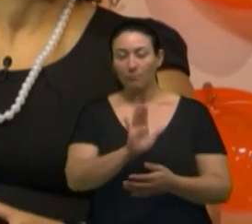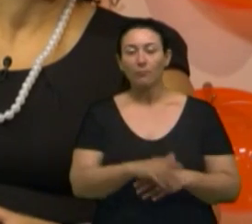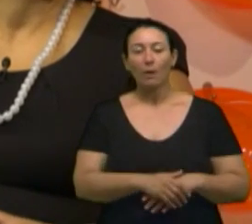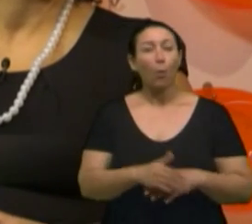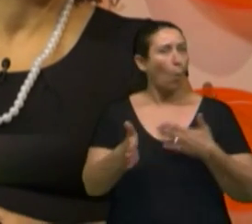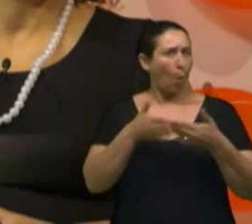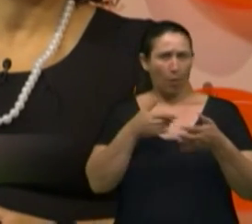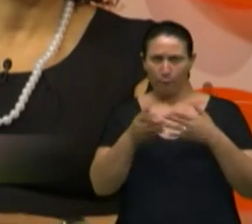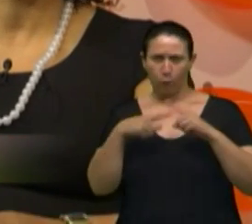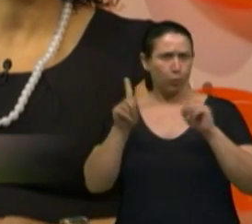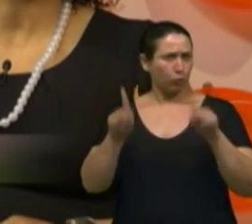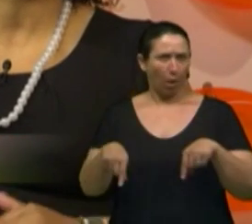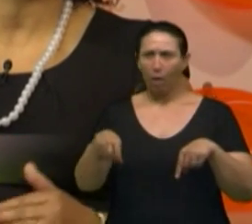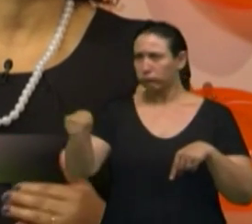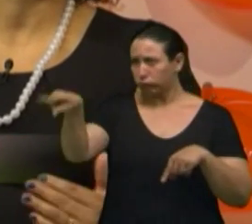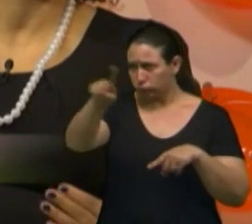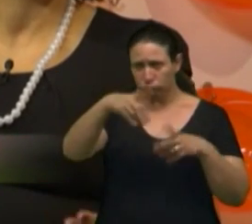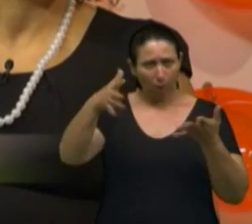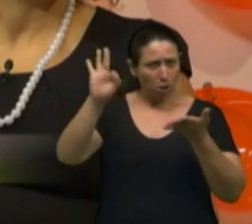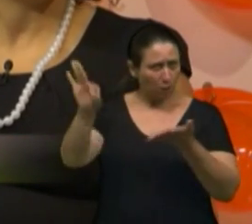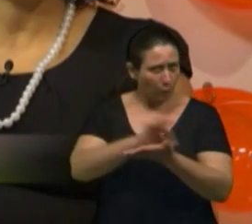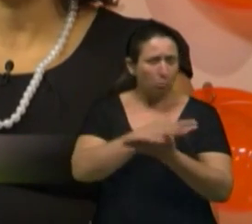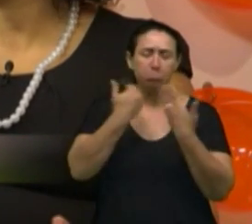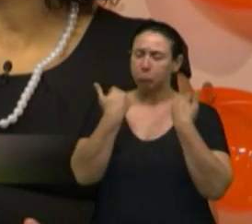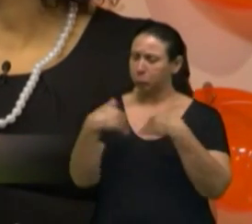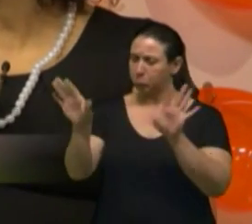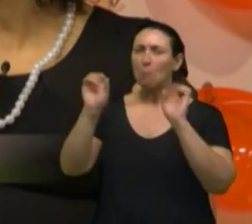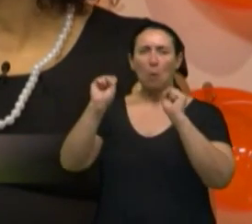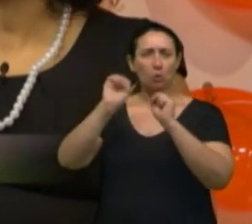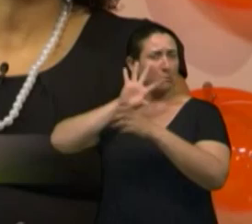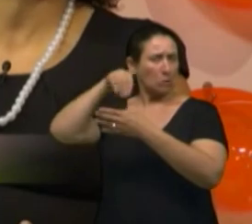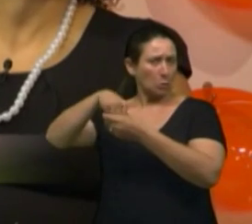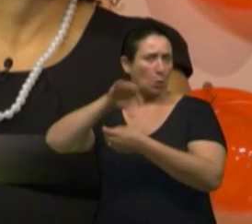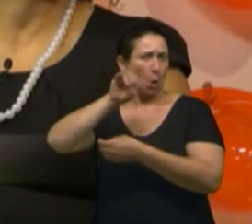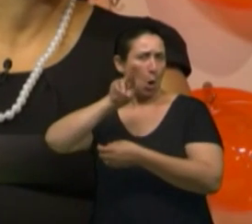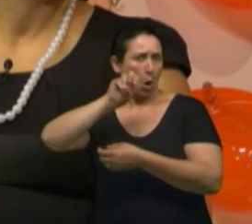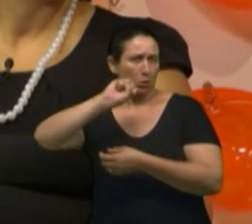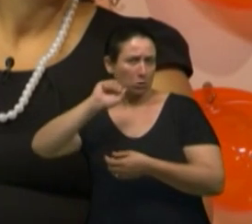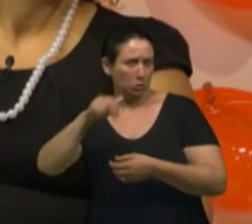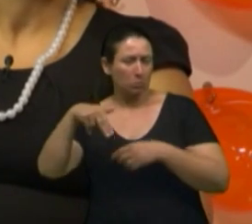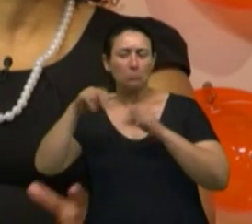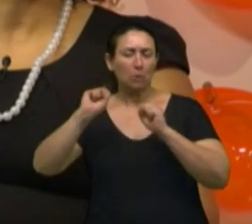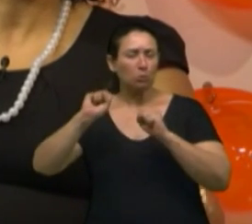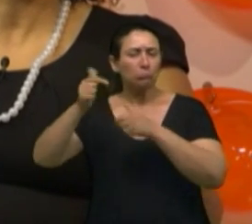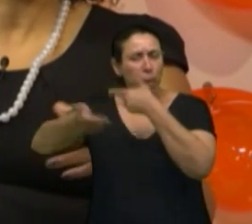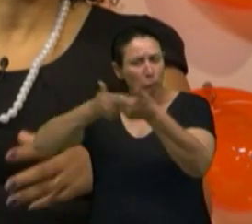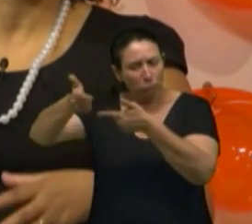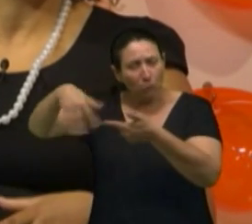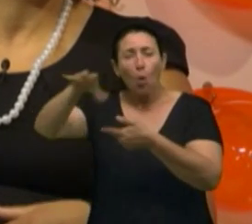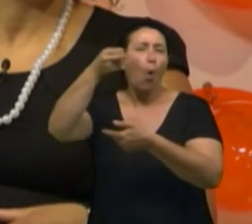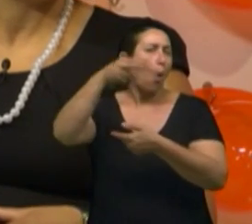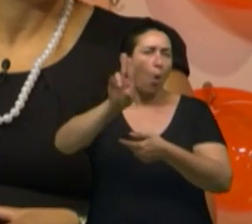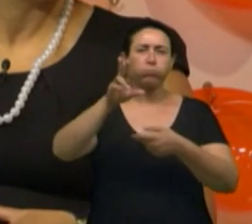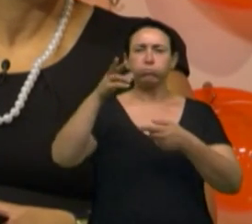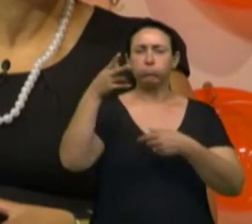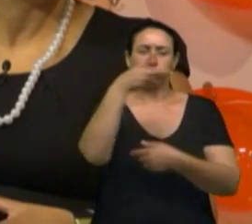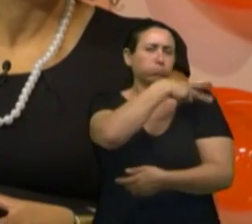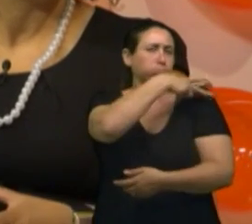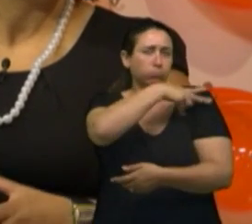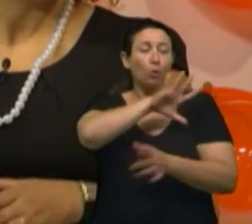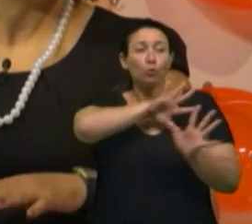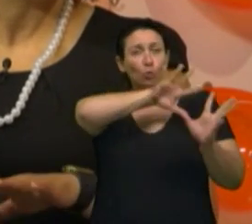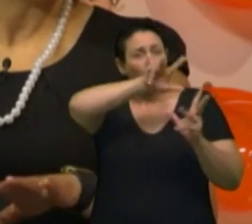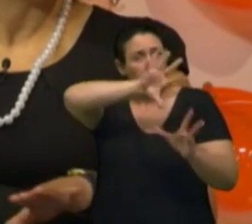Qualquer funcionário se inscreve, seja o funcionário que trabalha na rede ou seja lá o superintendente. E todos são colocados dentro do